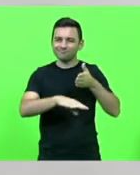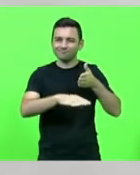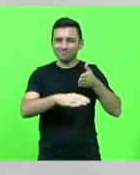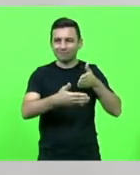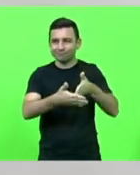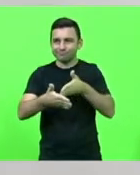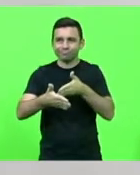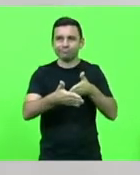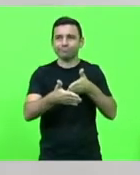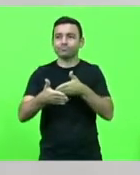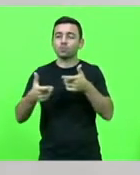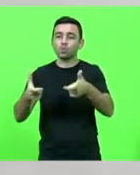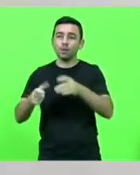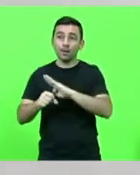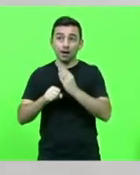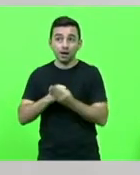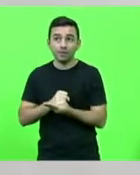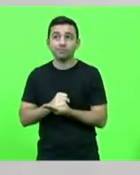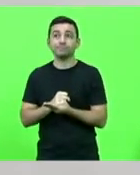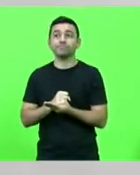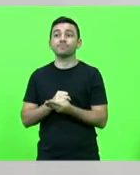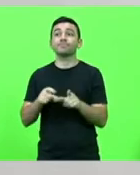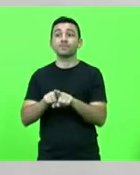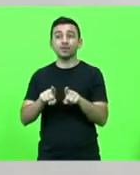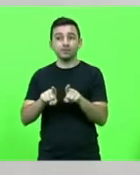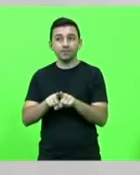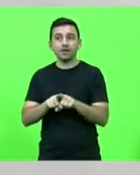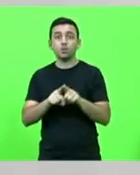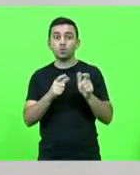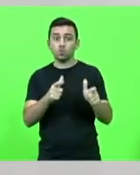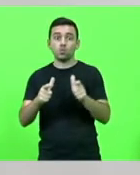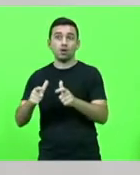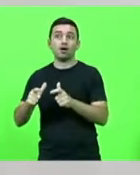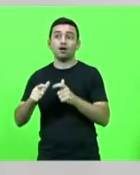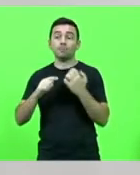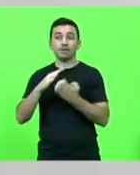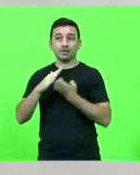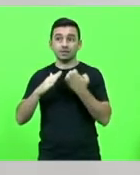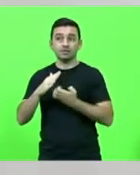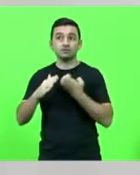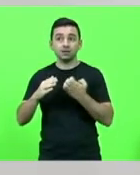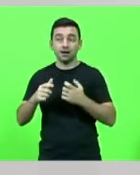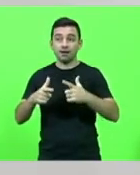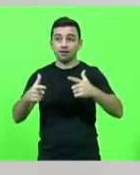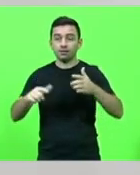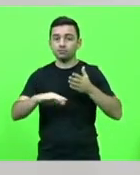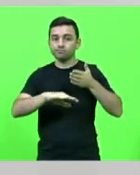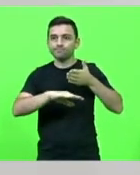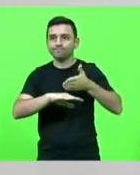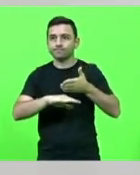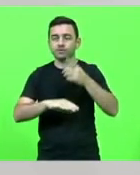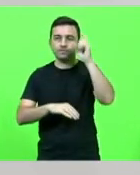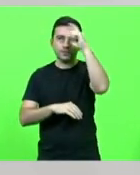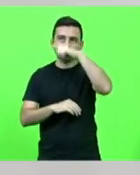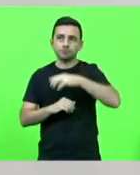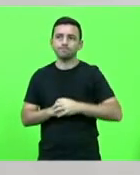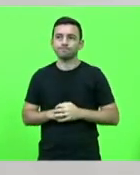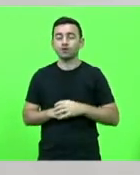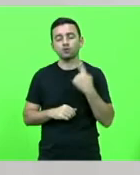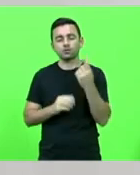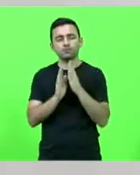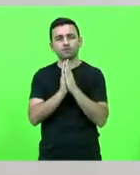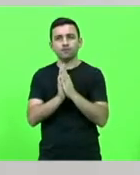e aos grandes empreendimentos que nós temos na região então é isso que a gente pede encarecidamente para nosso